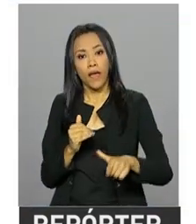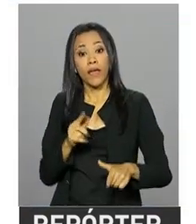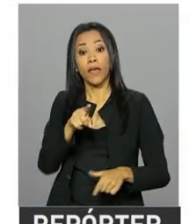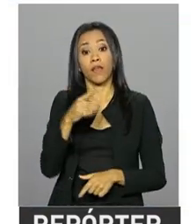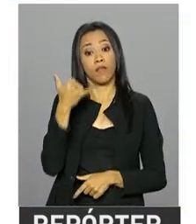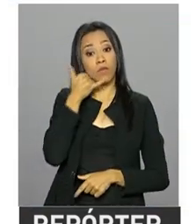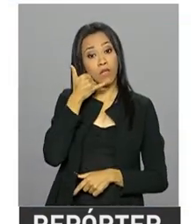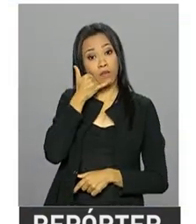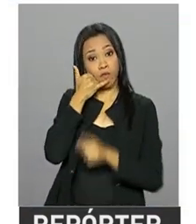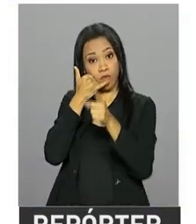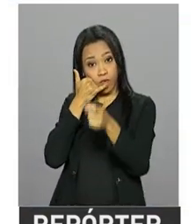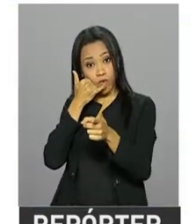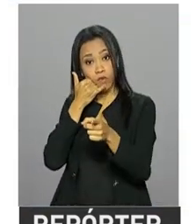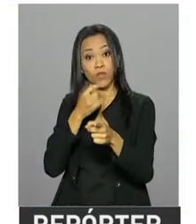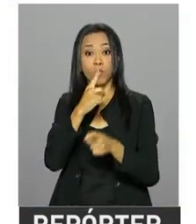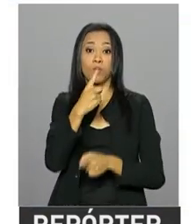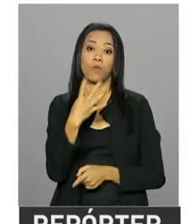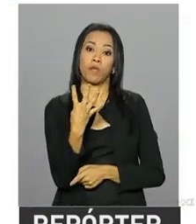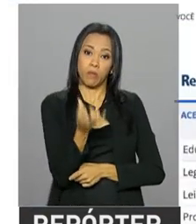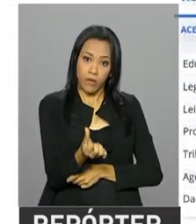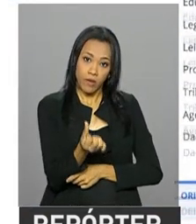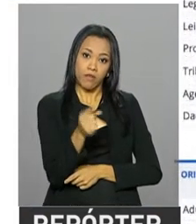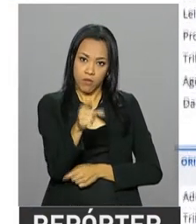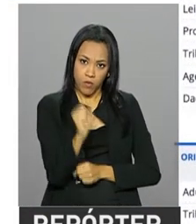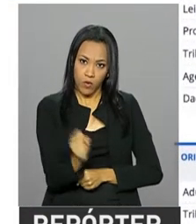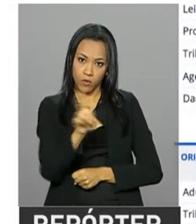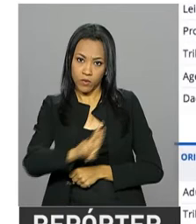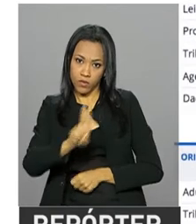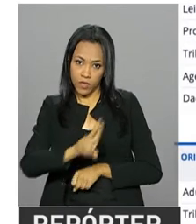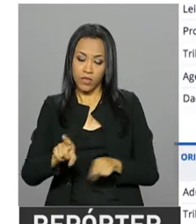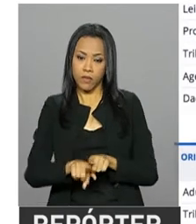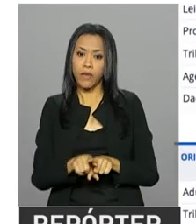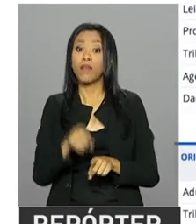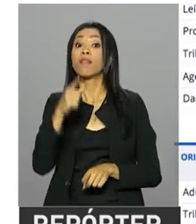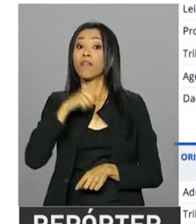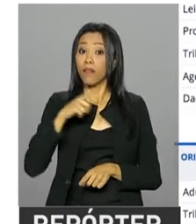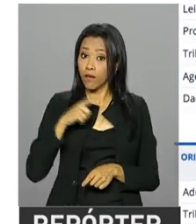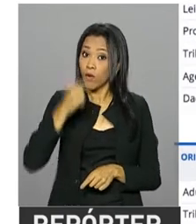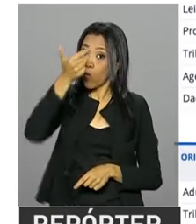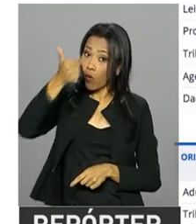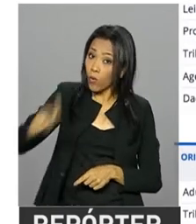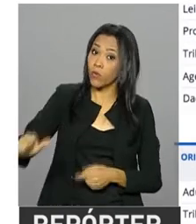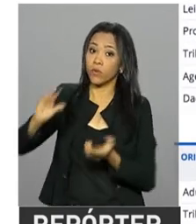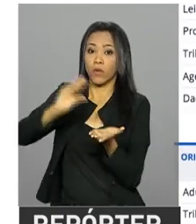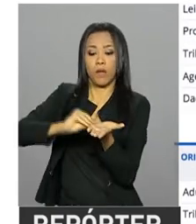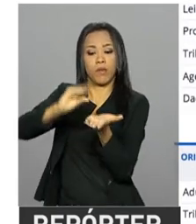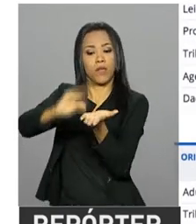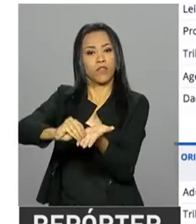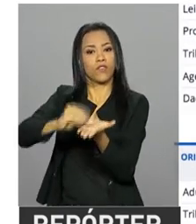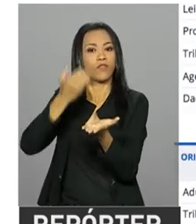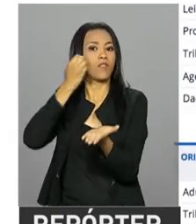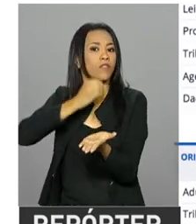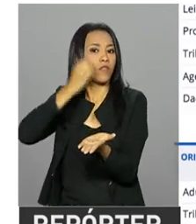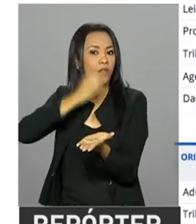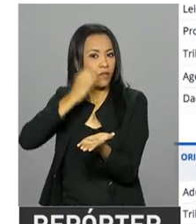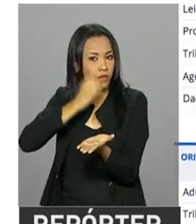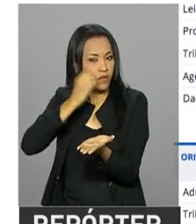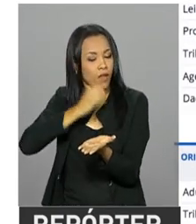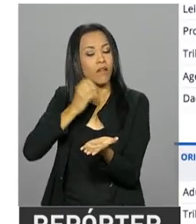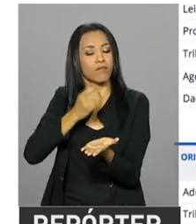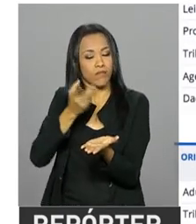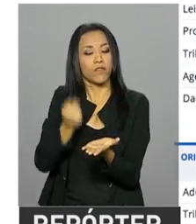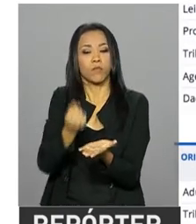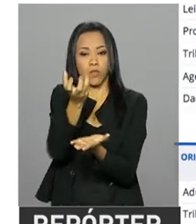Fone, no número 146. É possível usar também aplicativos para dispositivos móveis como Android